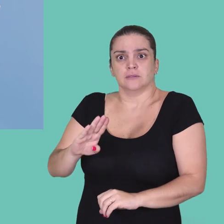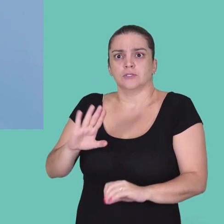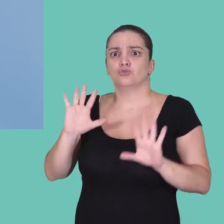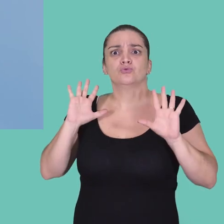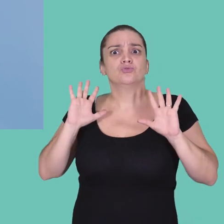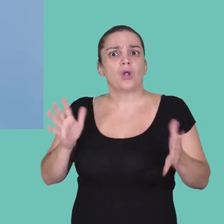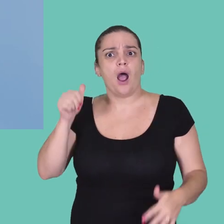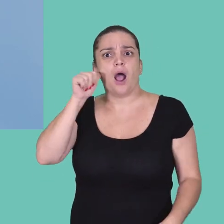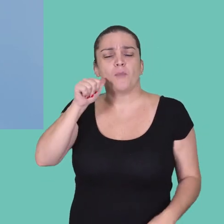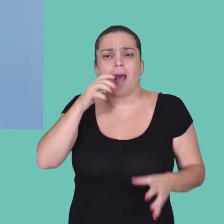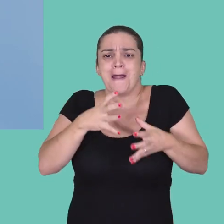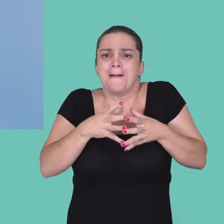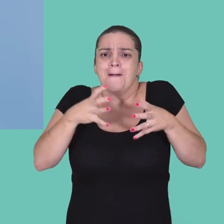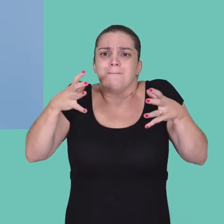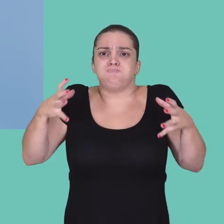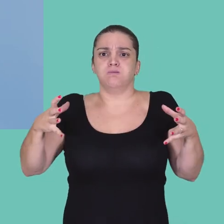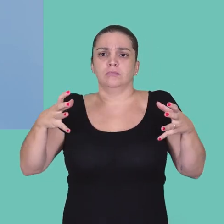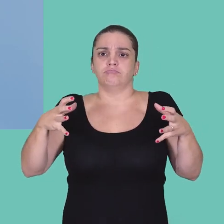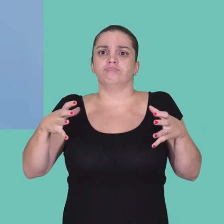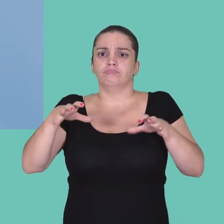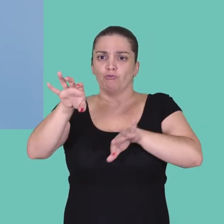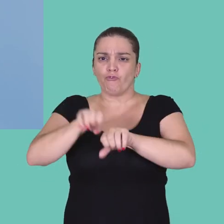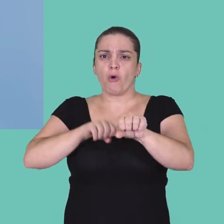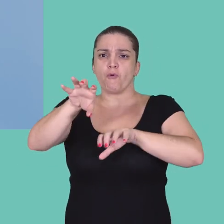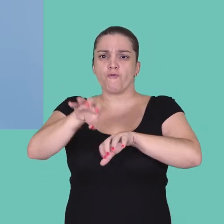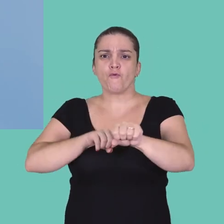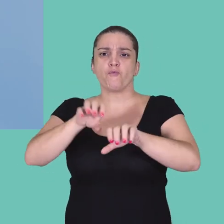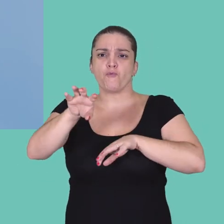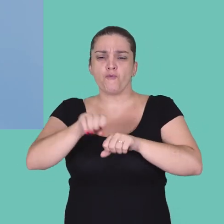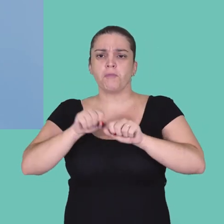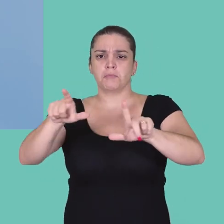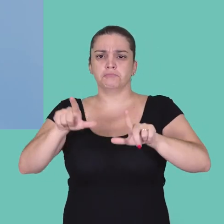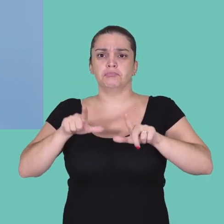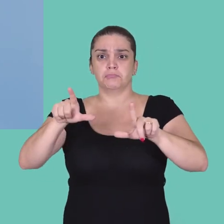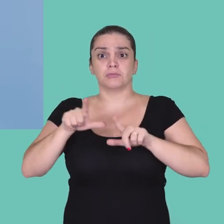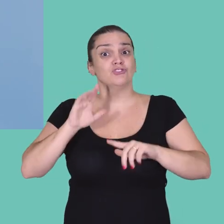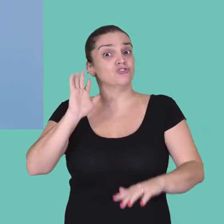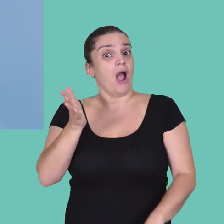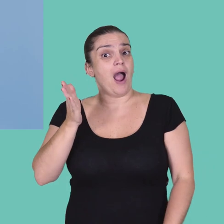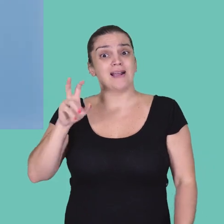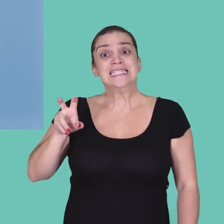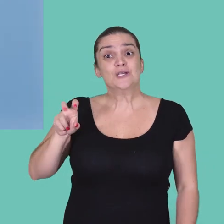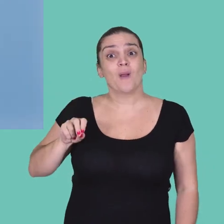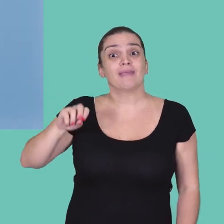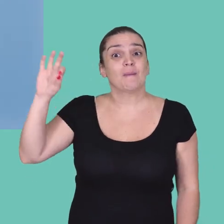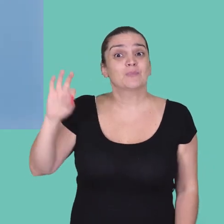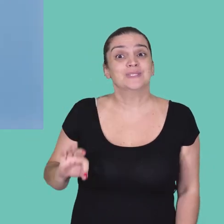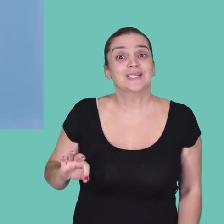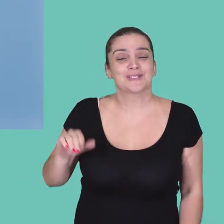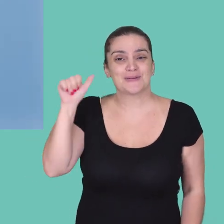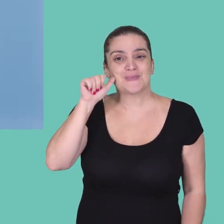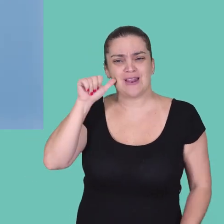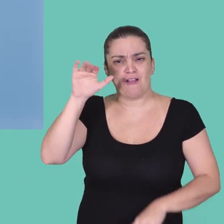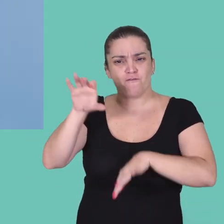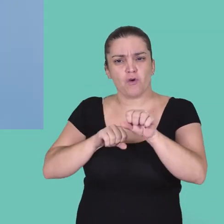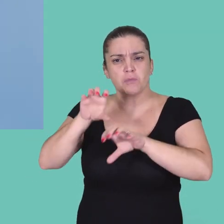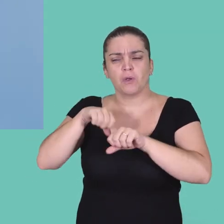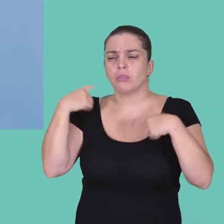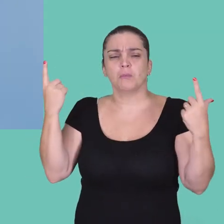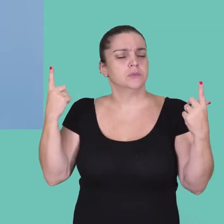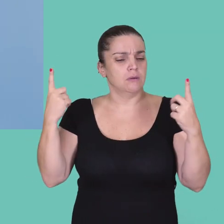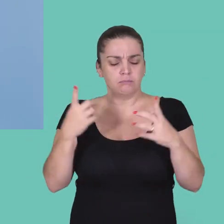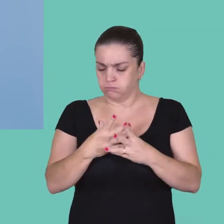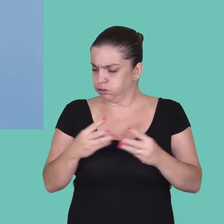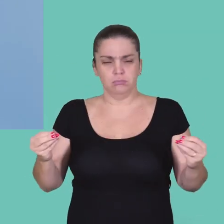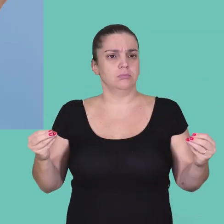mulheres, as mulheres já são a maioria das formandas em universidades, a gente já é metade das formandas,